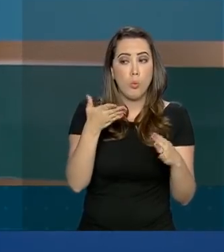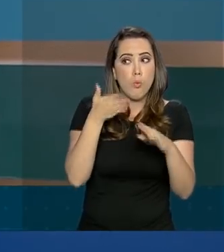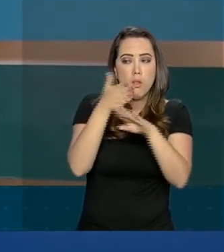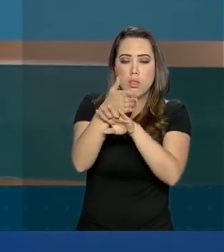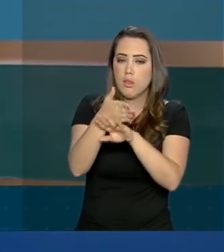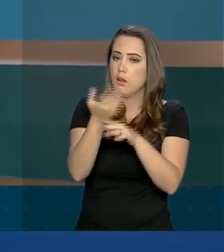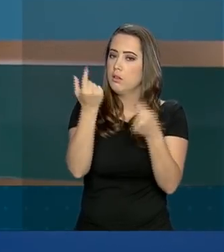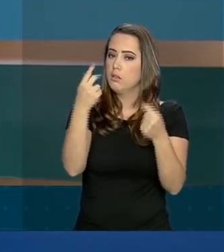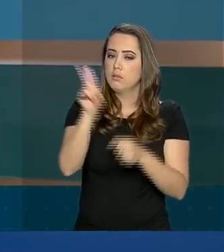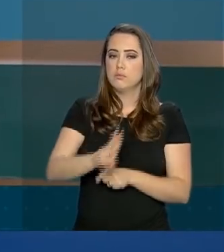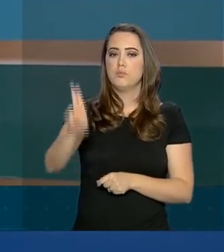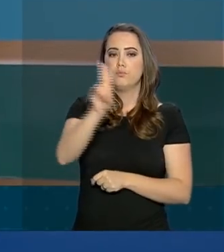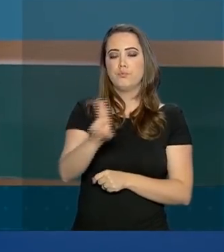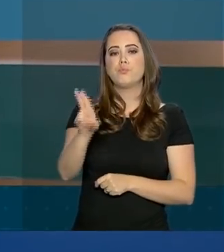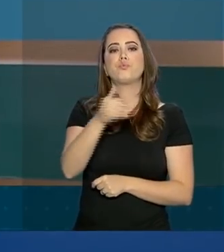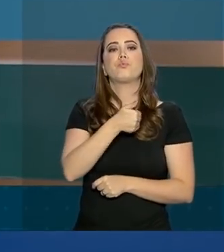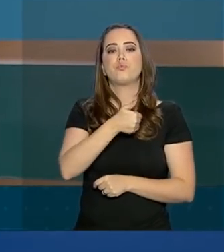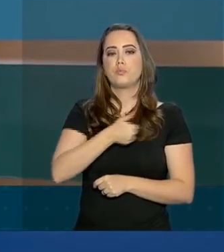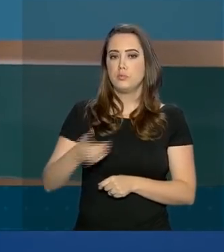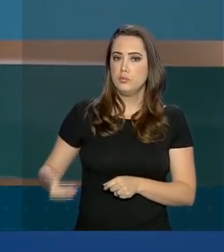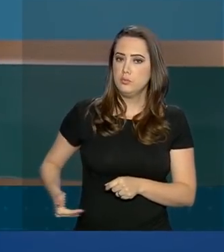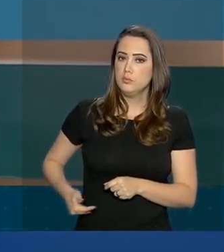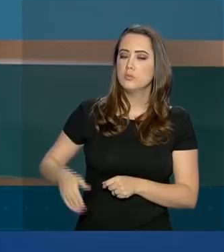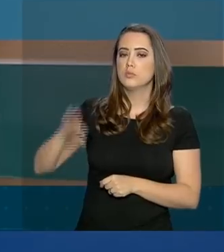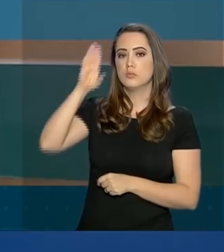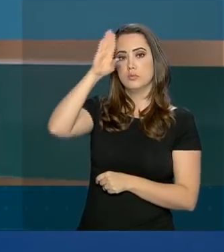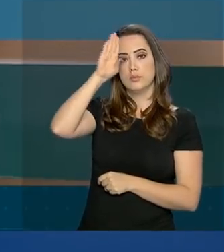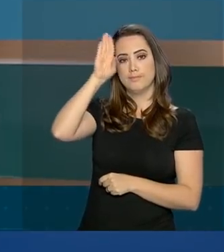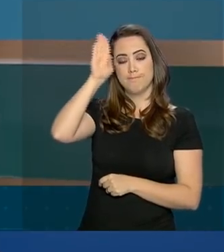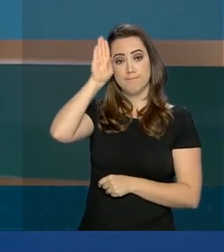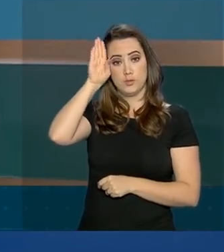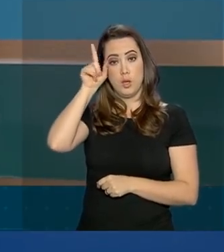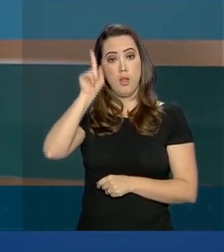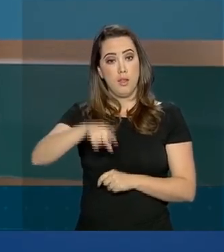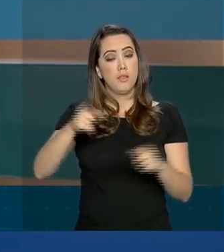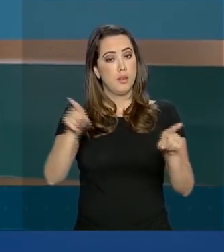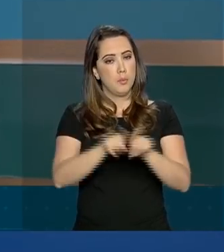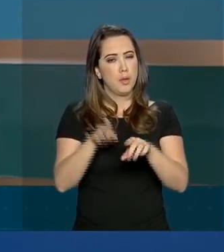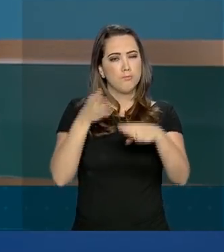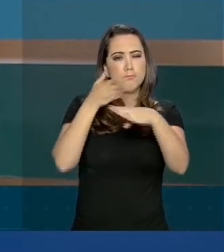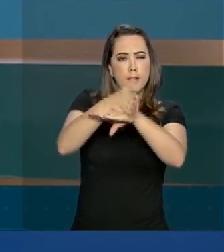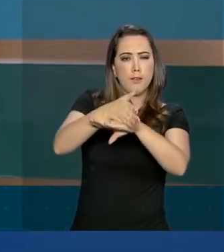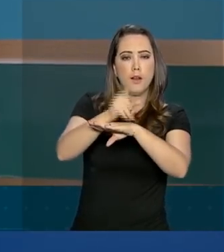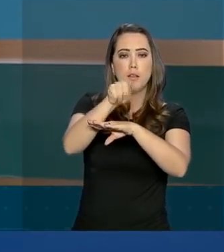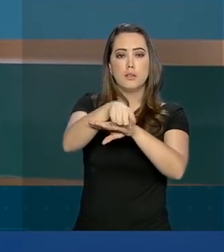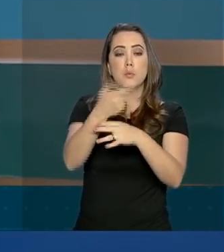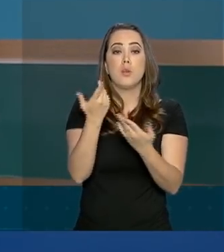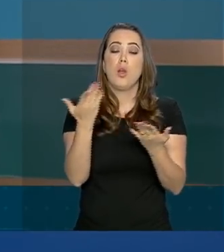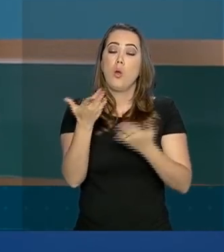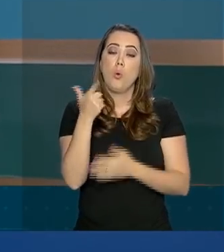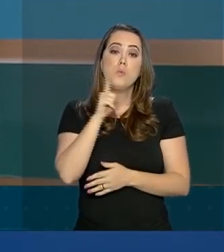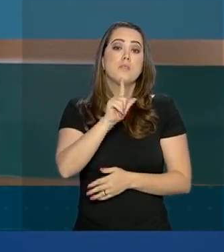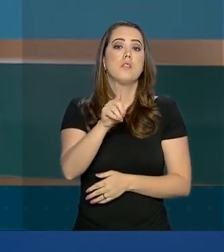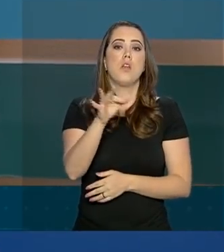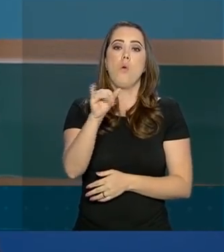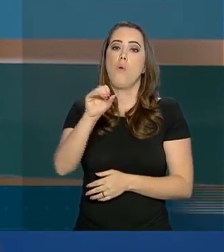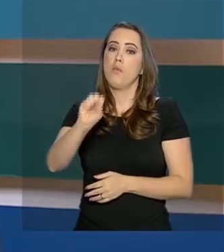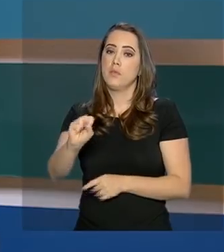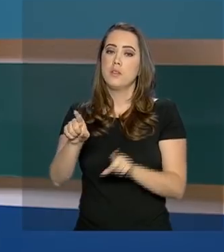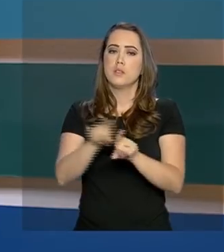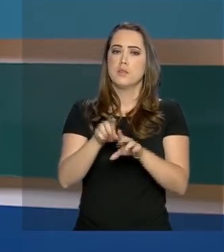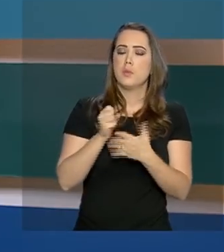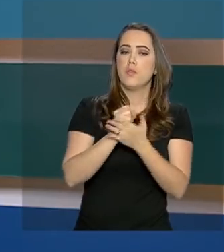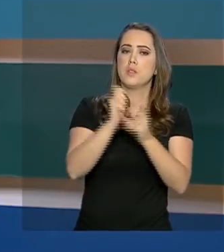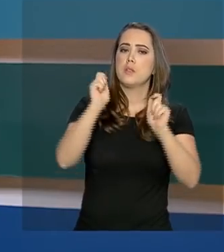ingresso nas instituições públicas de educação superior. É também uma porta de entrada para a aquisição do FIES, além de